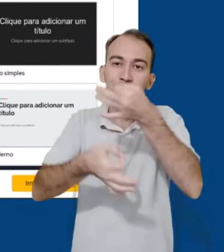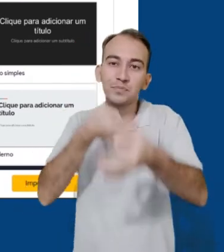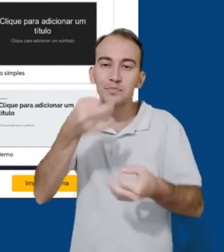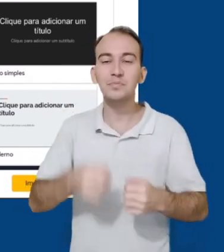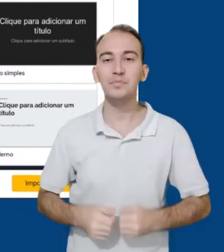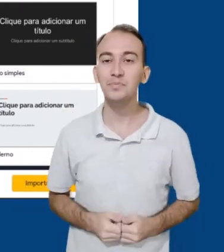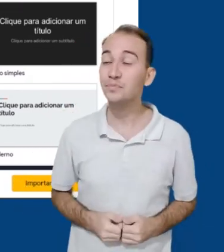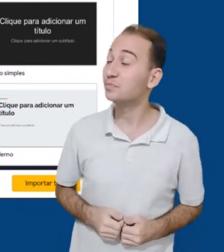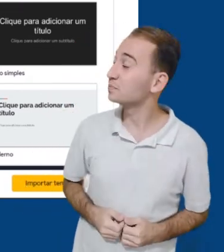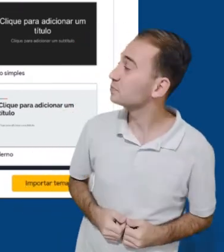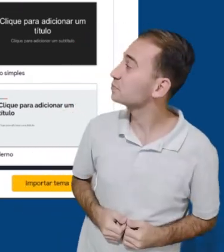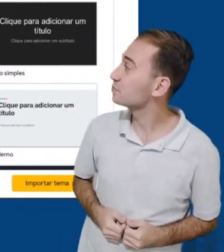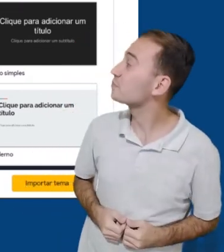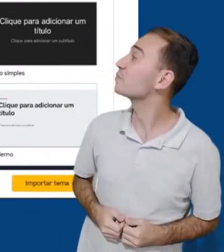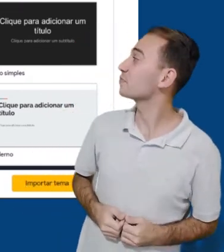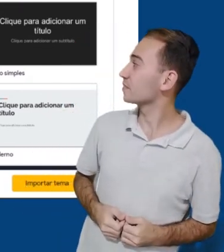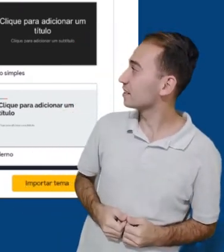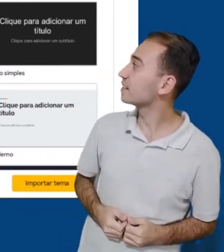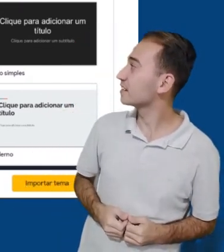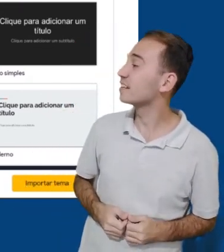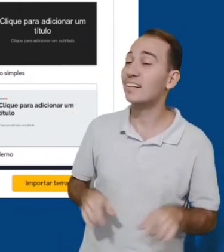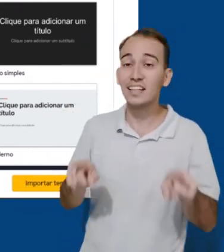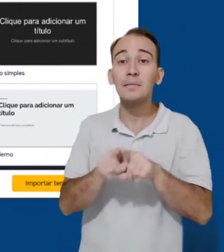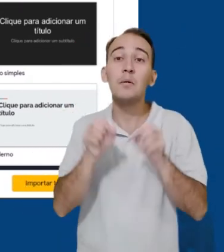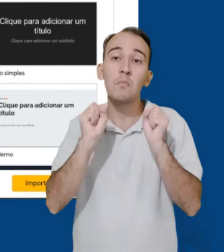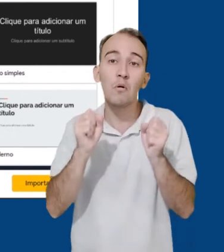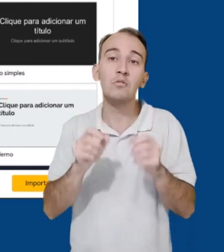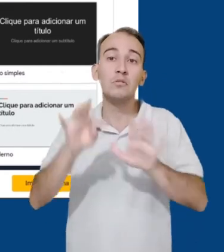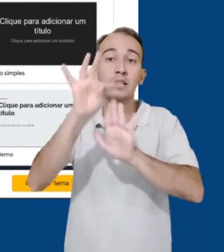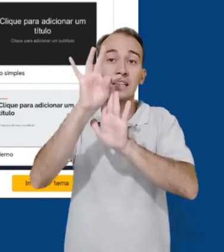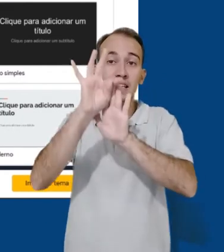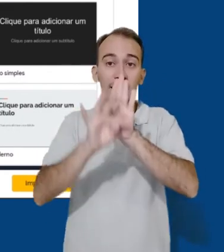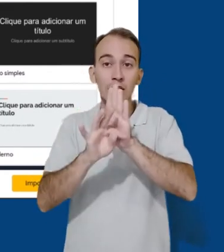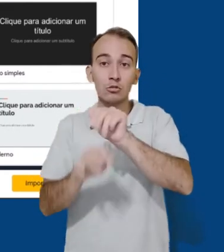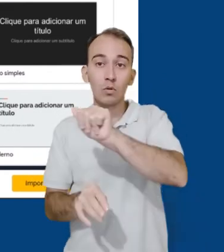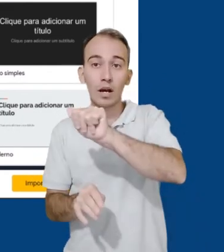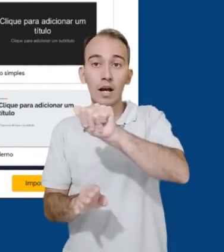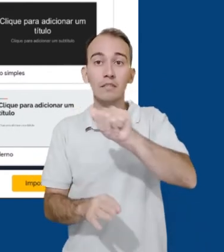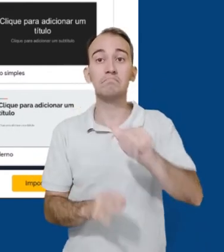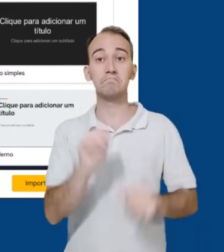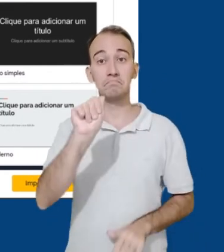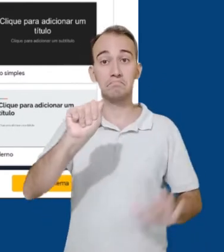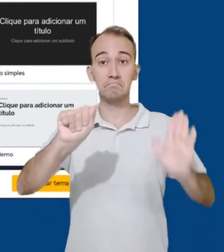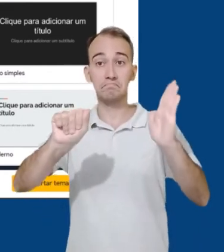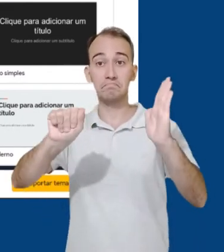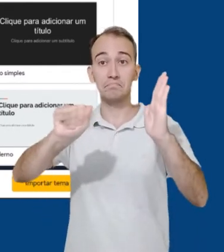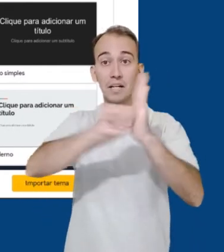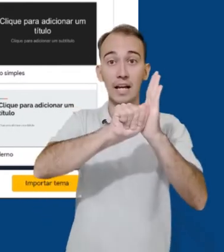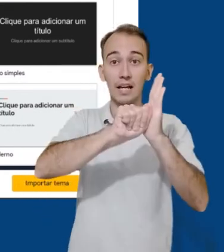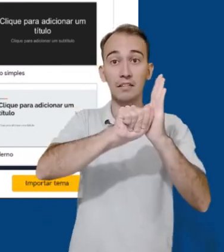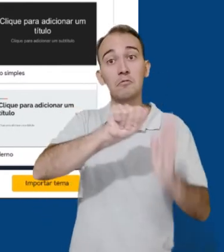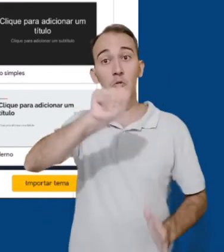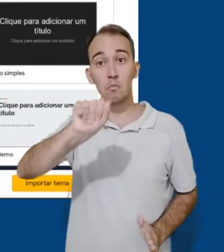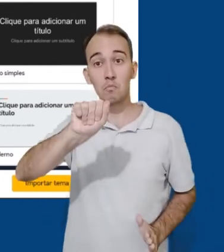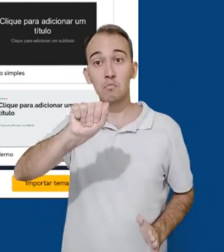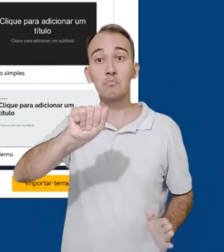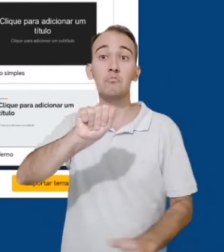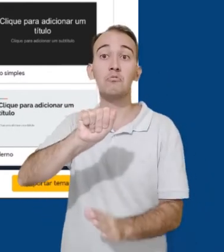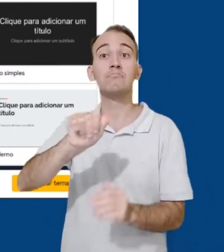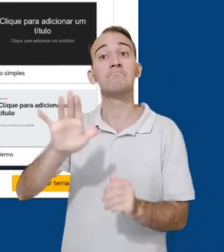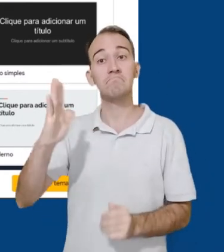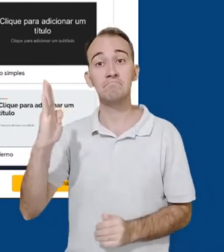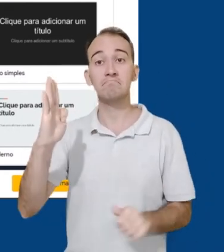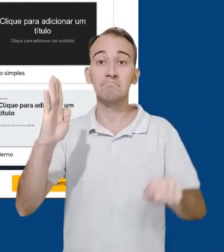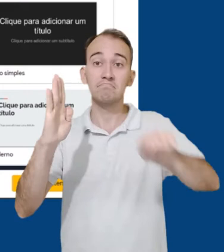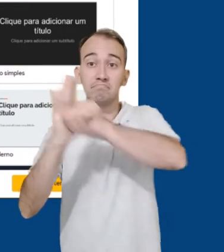podemos ajustar a orientação do texto e escolher se vamos alinhá-lo à esquerda, ao centro, à direita ou justificado, e